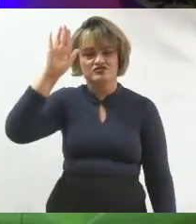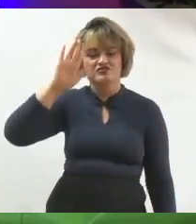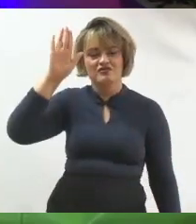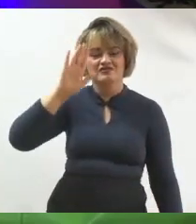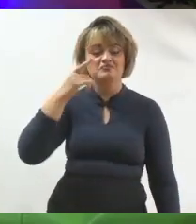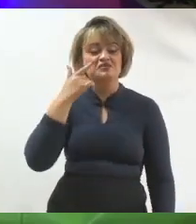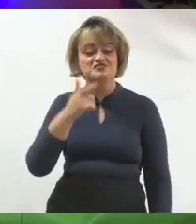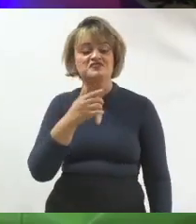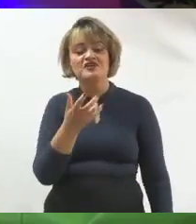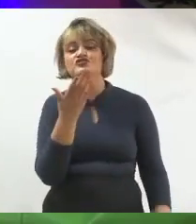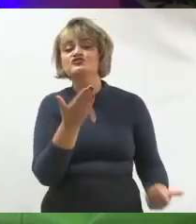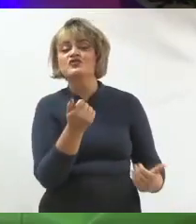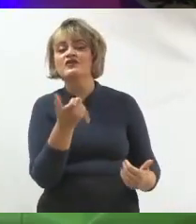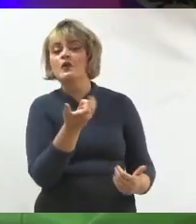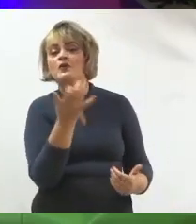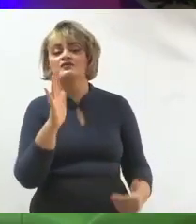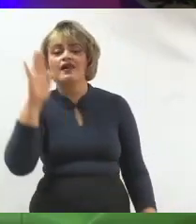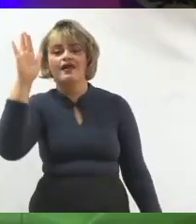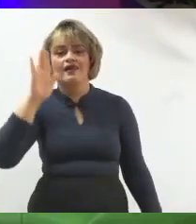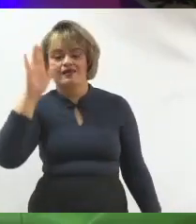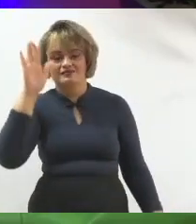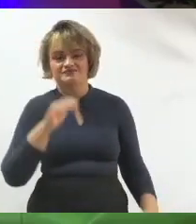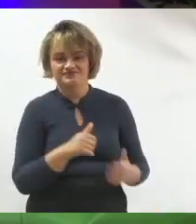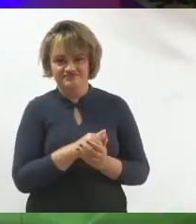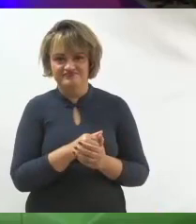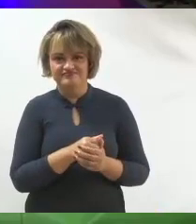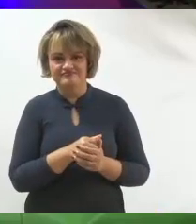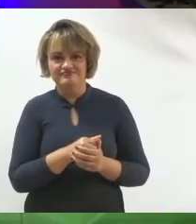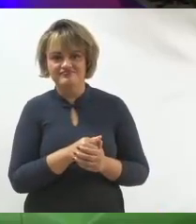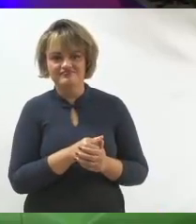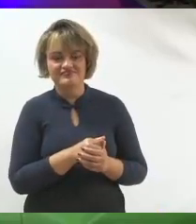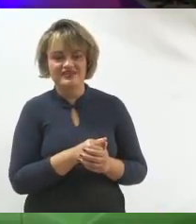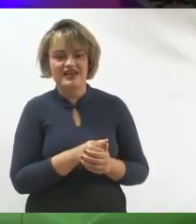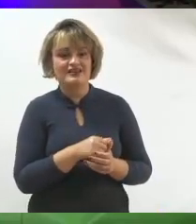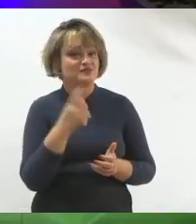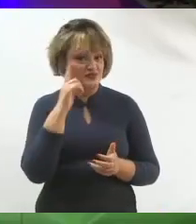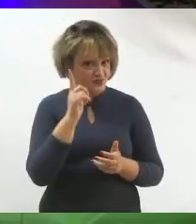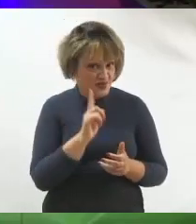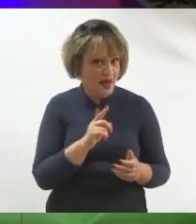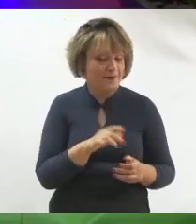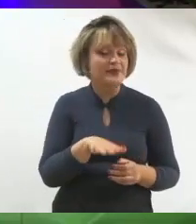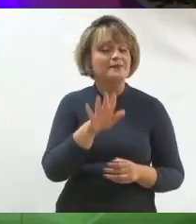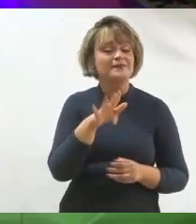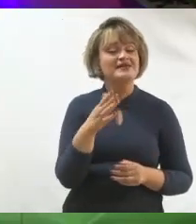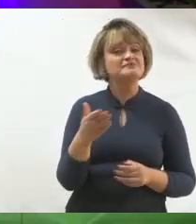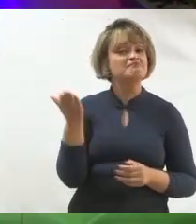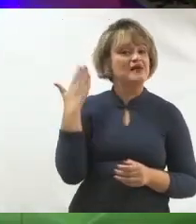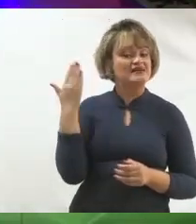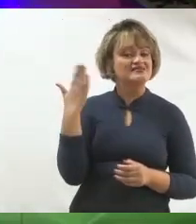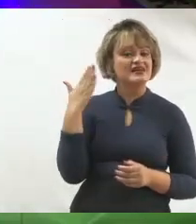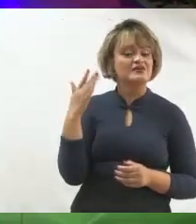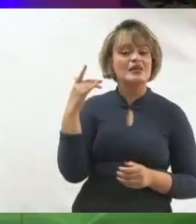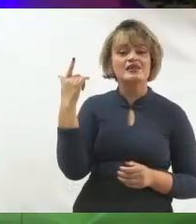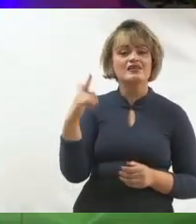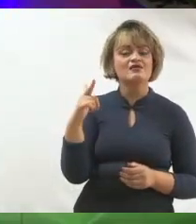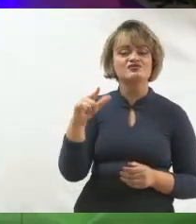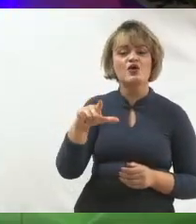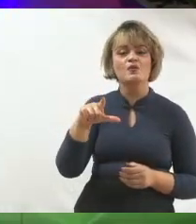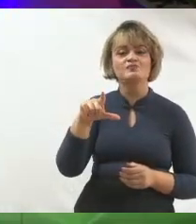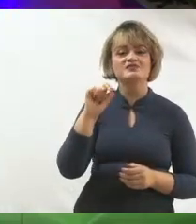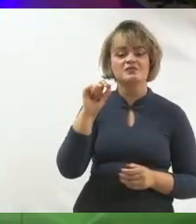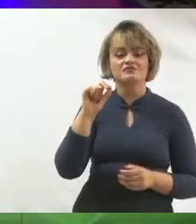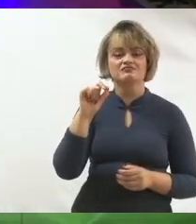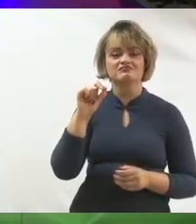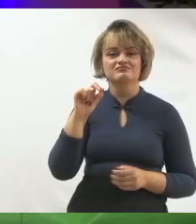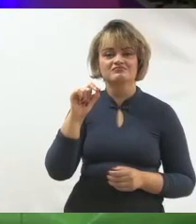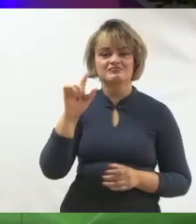chat para a gente ver a quantidade de jovens aí. Porque o jovem não deve saber disso. Mas, antigamente, a gente não tinha opção para ver TV.